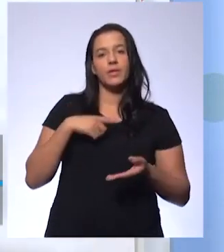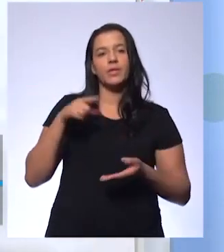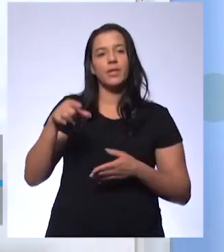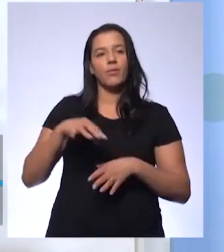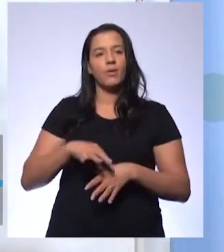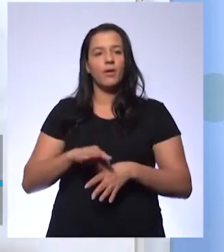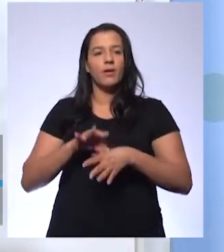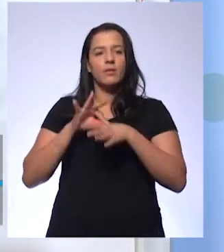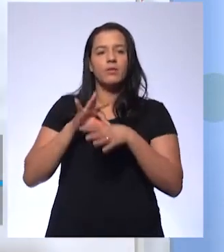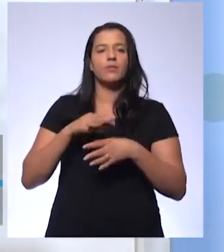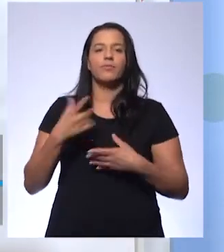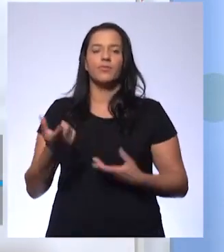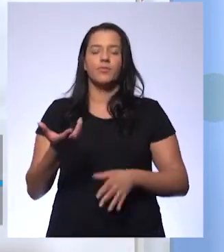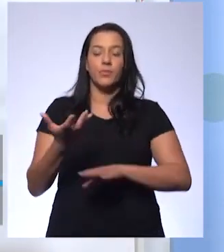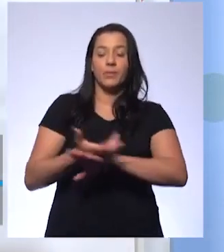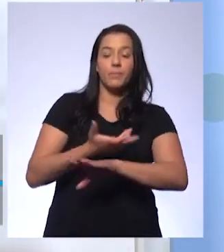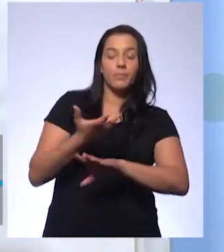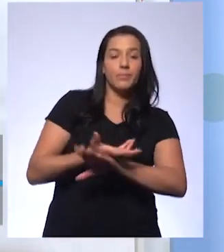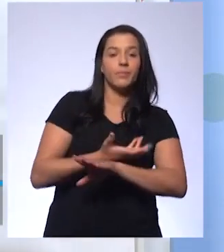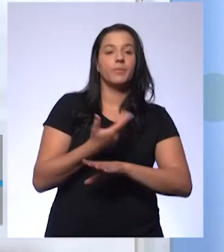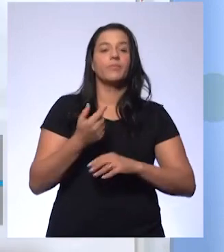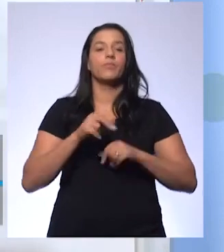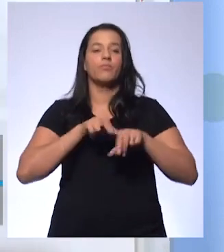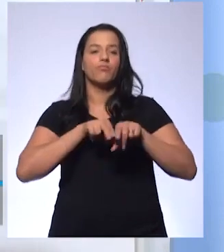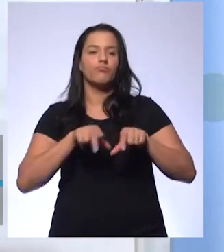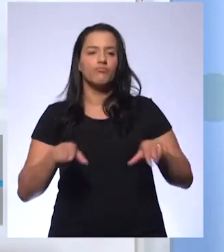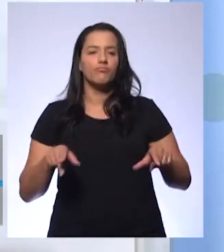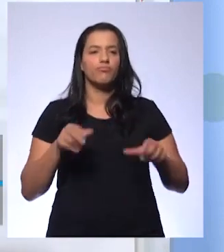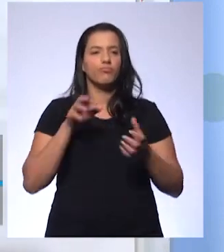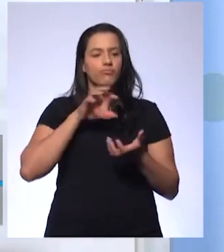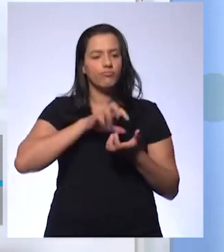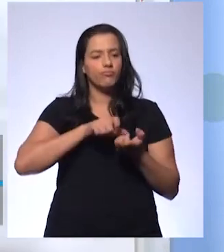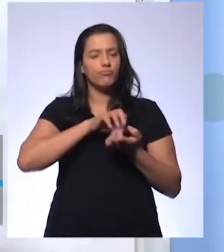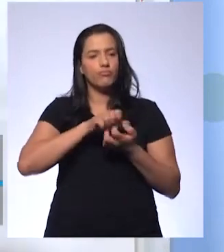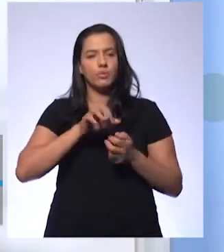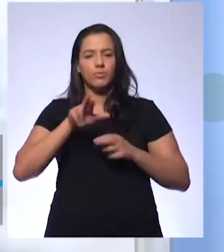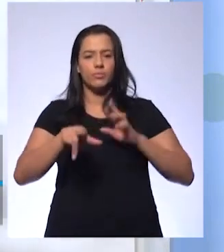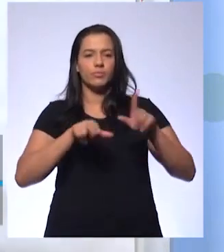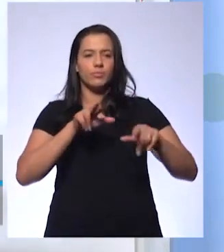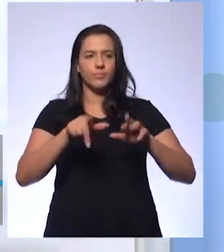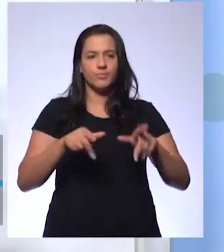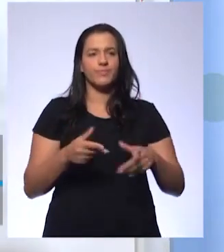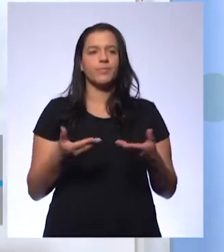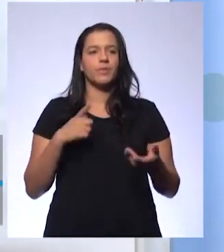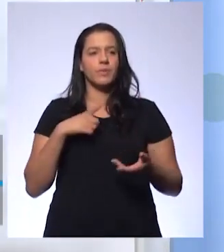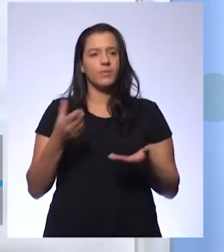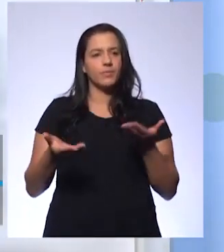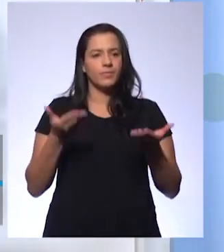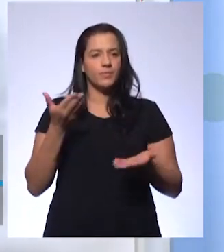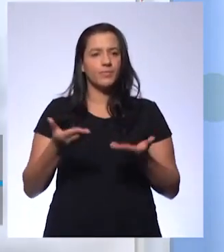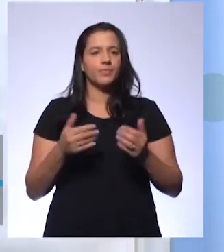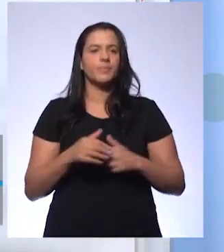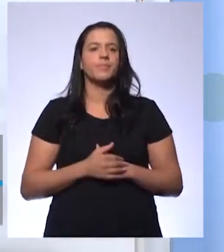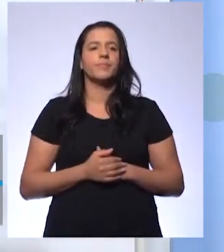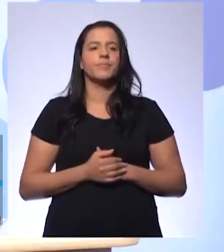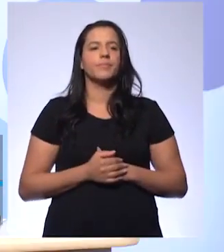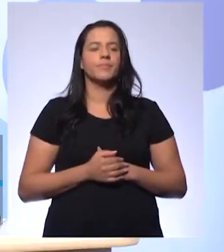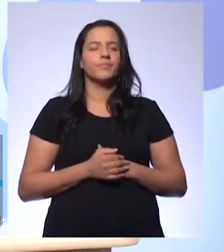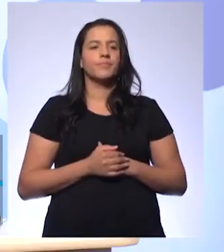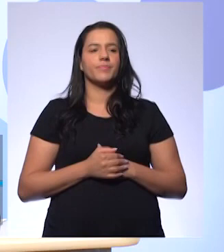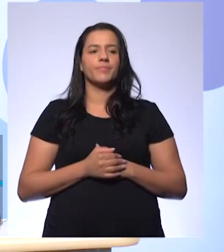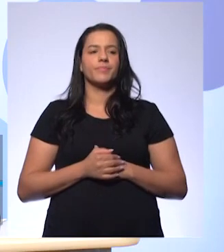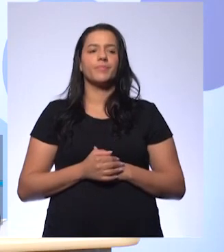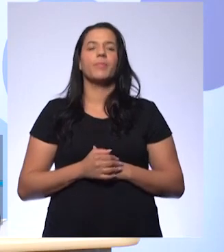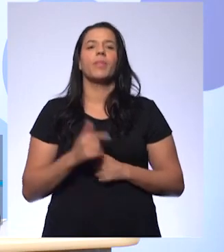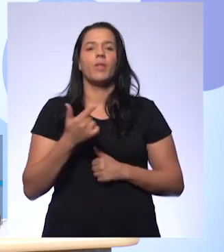carnívoro, né? Existia esse equilíbrio também entre os dinossauros. E mesmo assim, olha no que deu. Bom, mandar